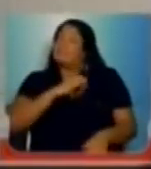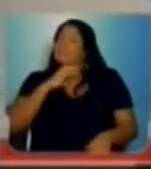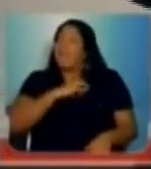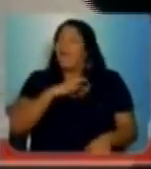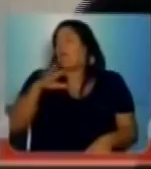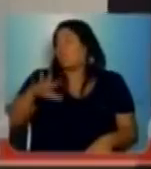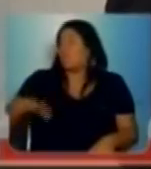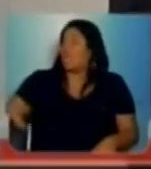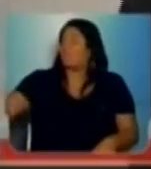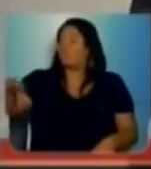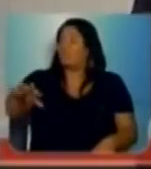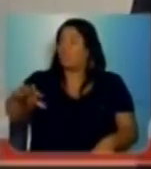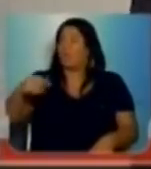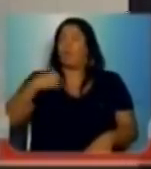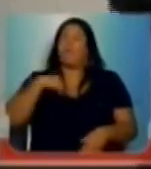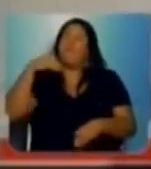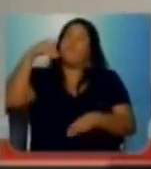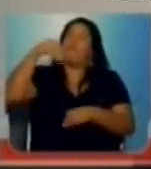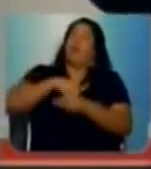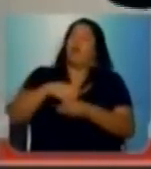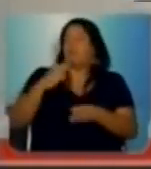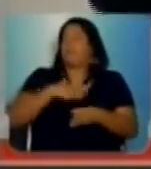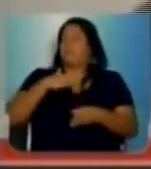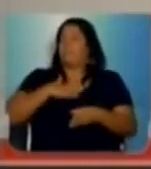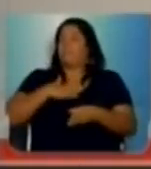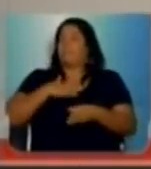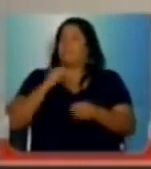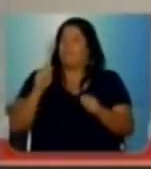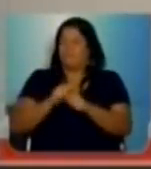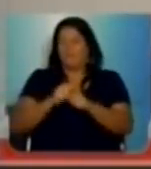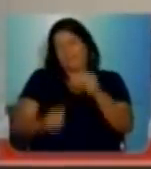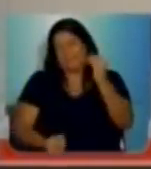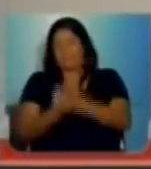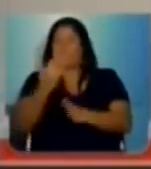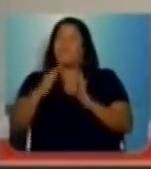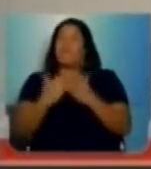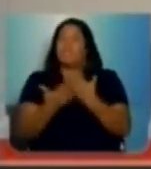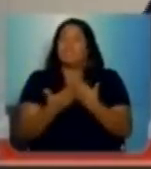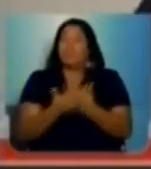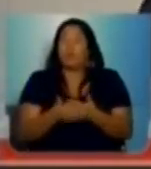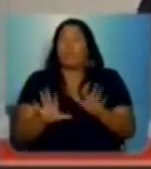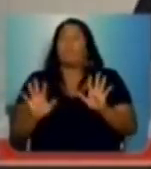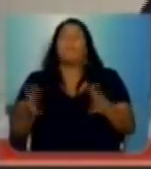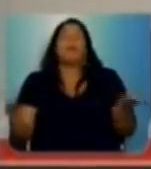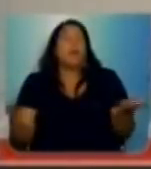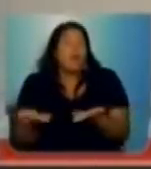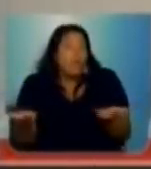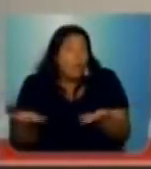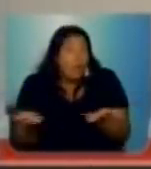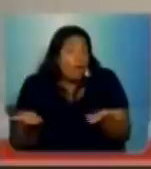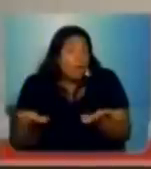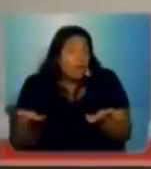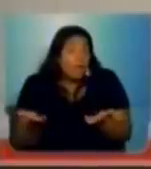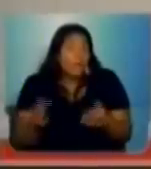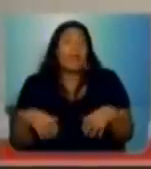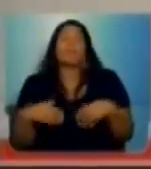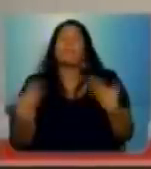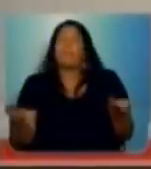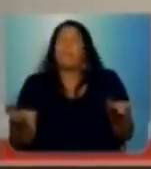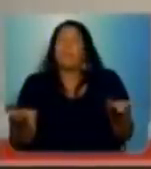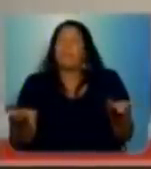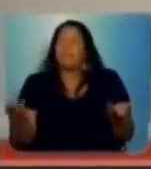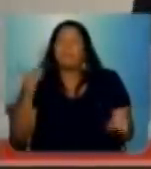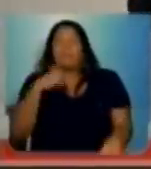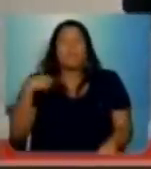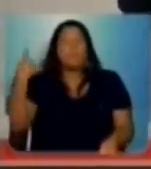para agradar lá o seu eleitorado, a sua base, o seu curral eleitoral. Agora, na hora de brigar pela qualidade, na hora